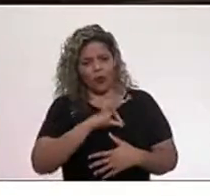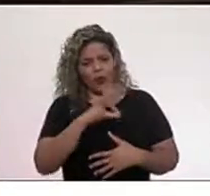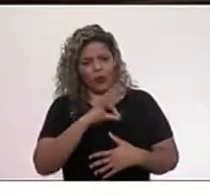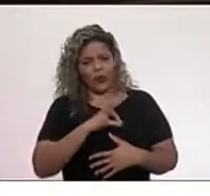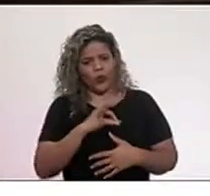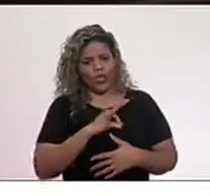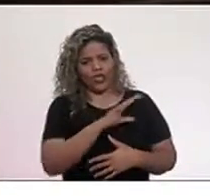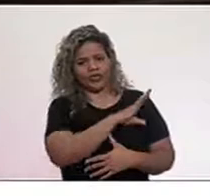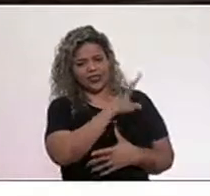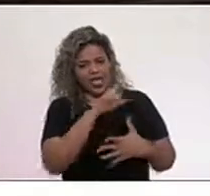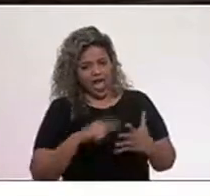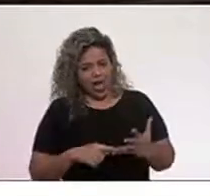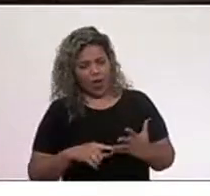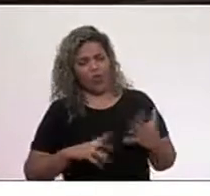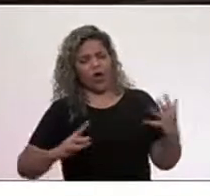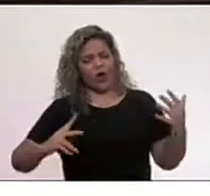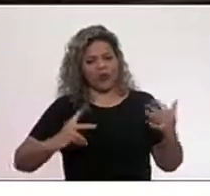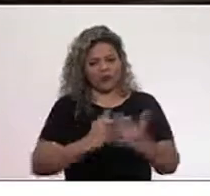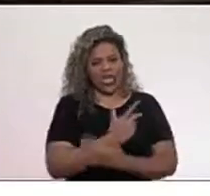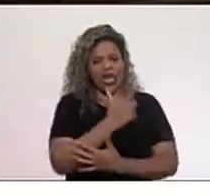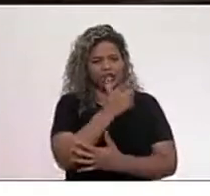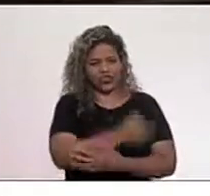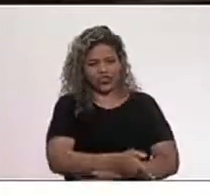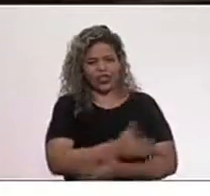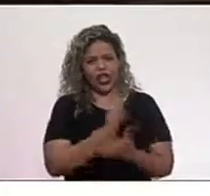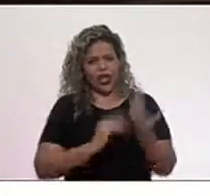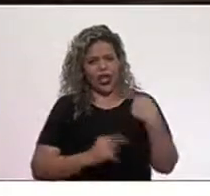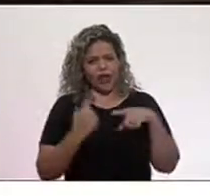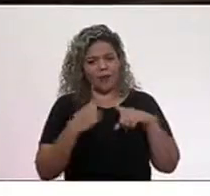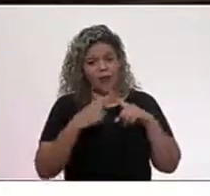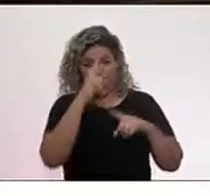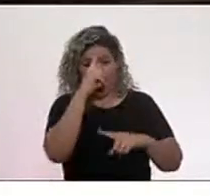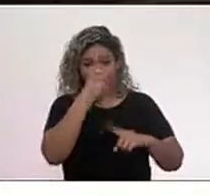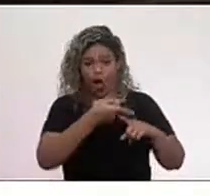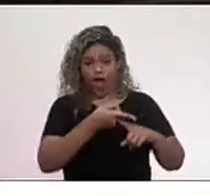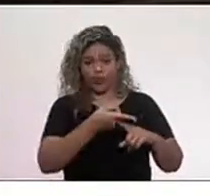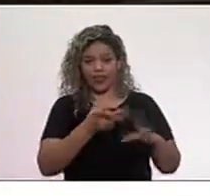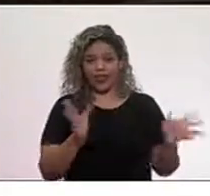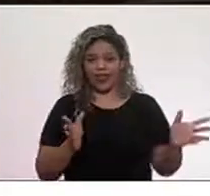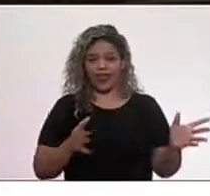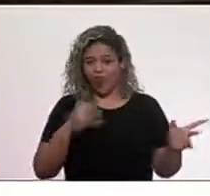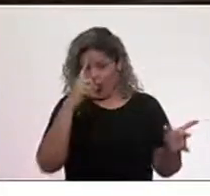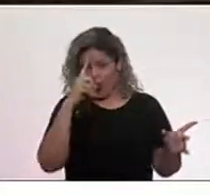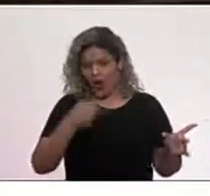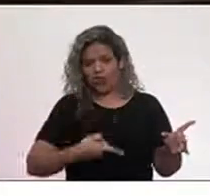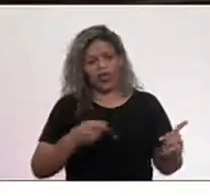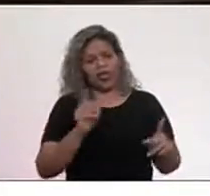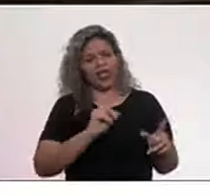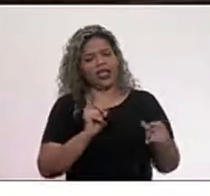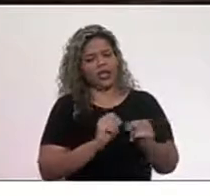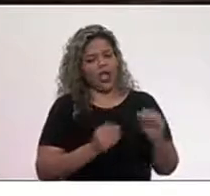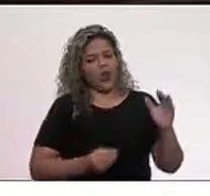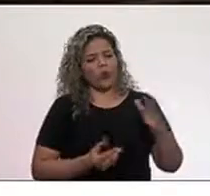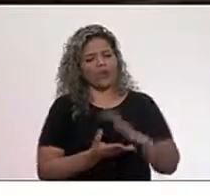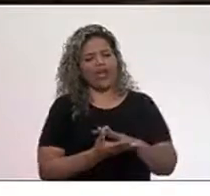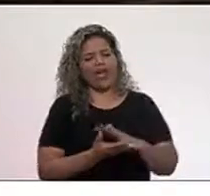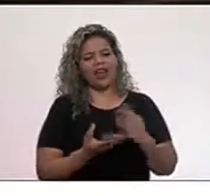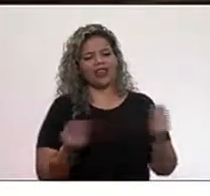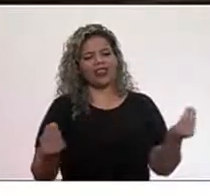está lá na ponta, finalmente atirando, porque foi ordenado a fazer isso e não dá nenhum